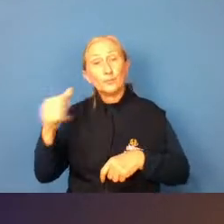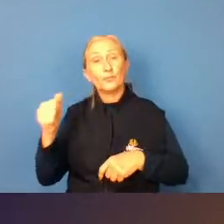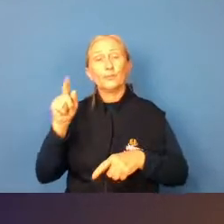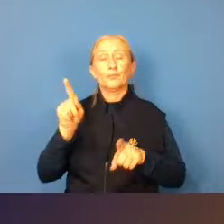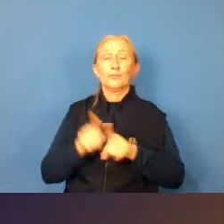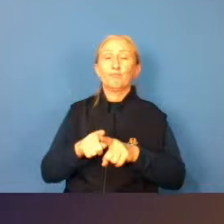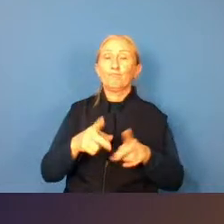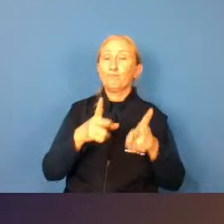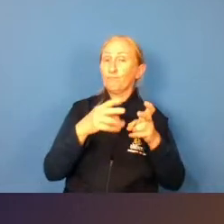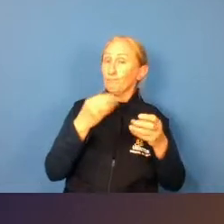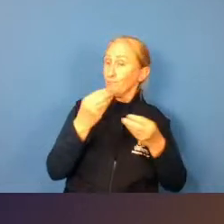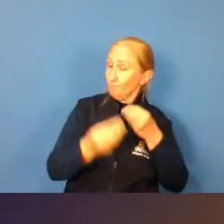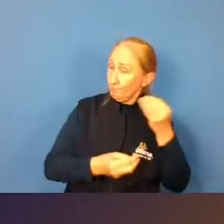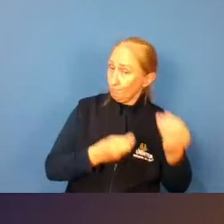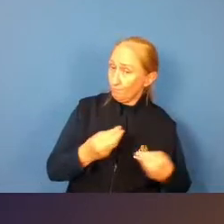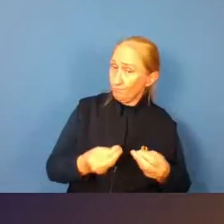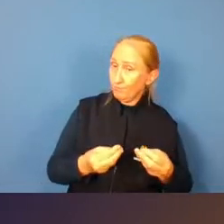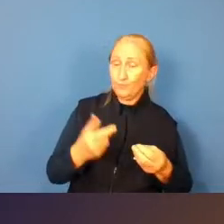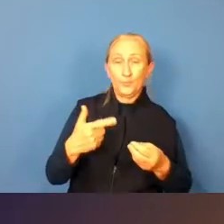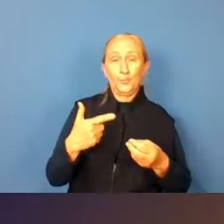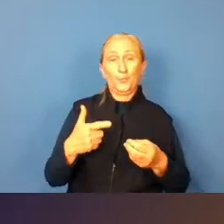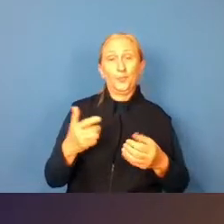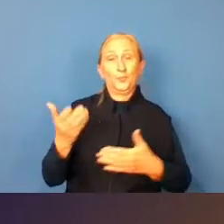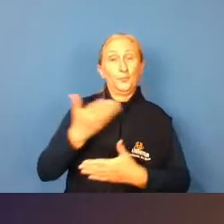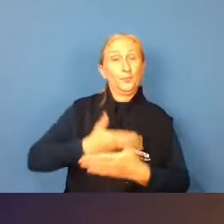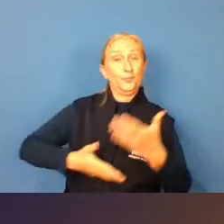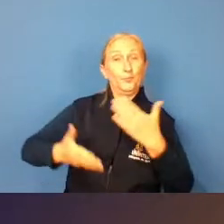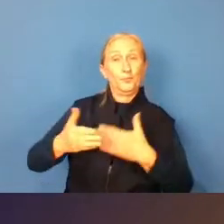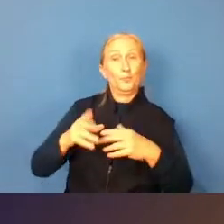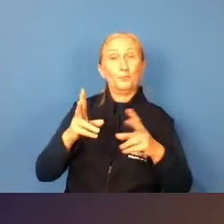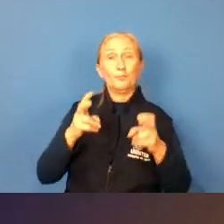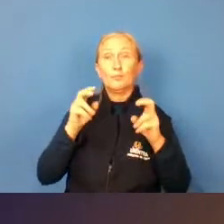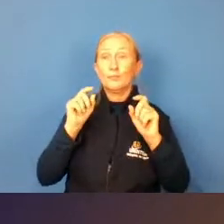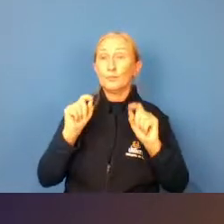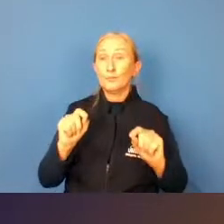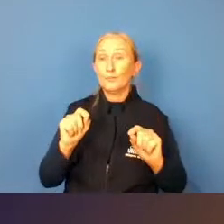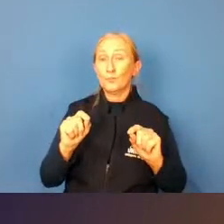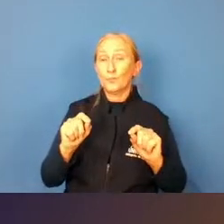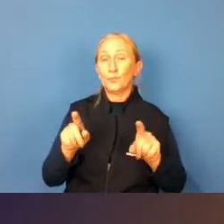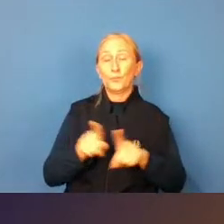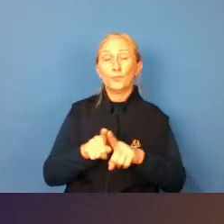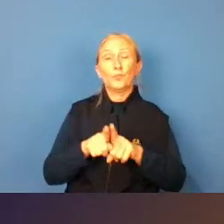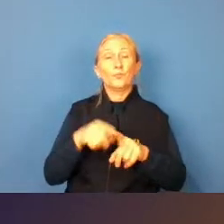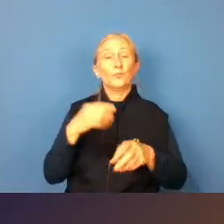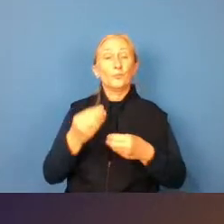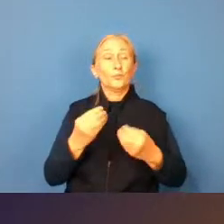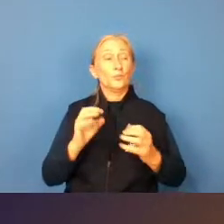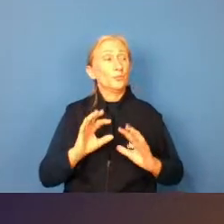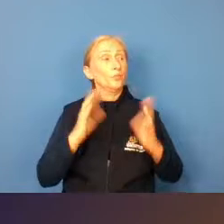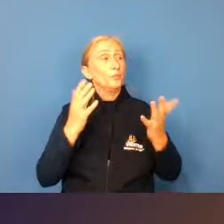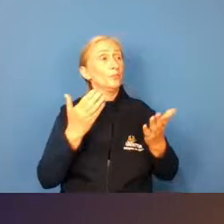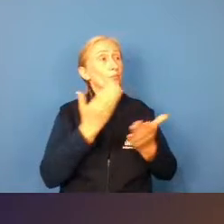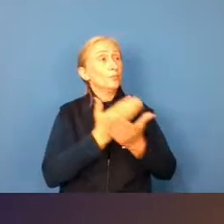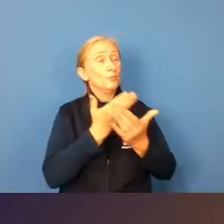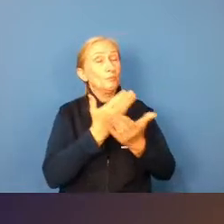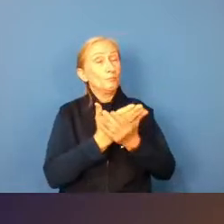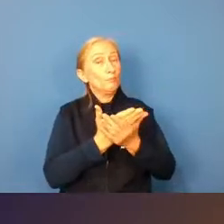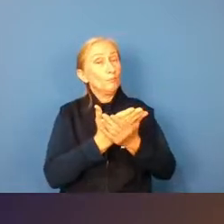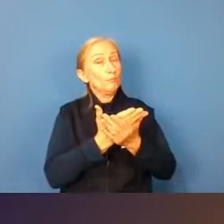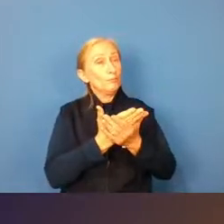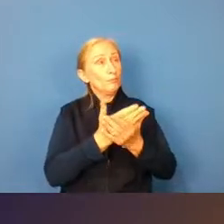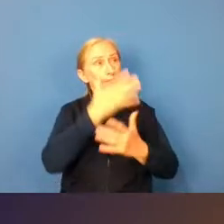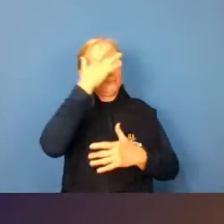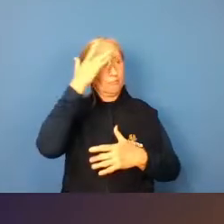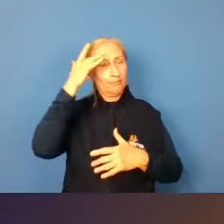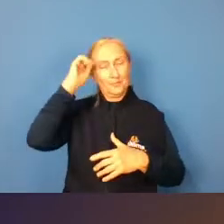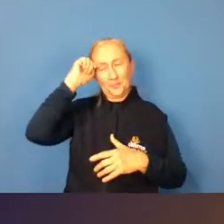também perceber que não tem uma participação pelo que eu percebo e também como que se dá essas aulas com pessoas